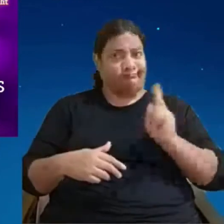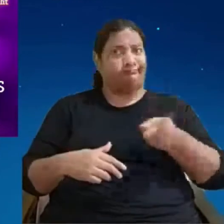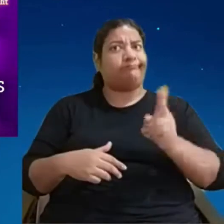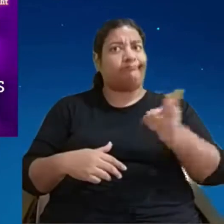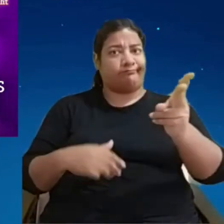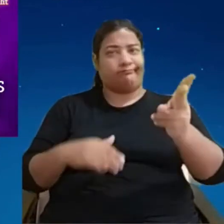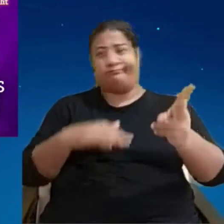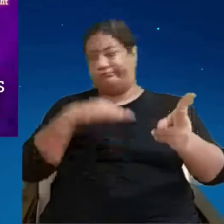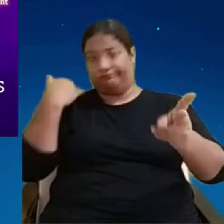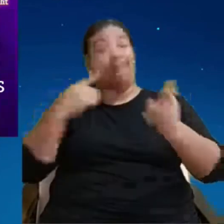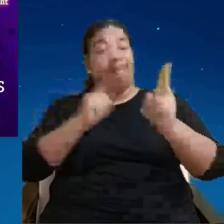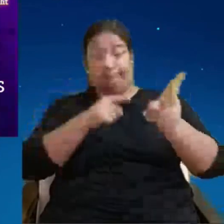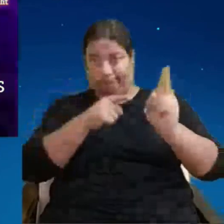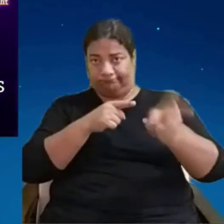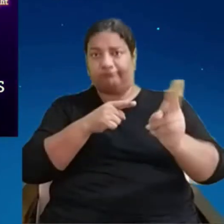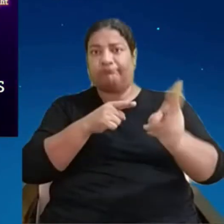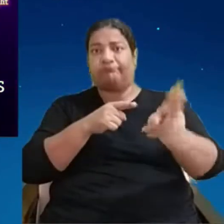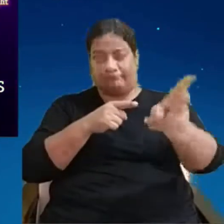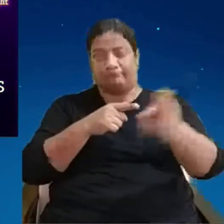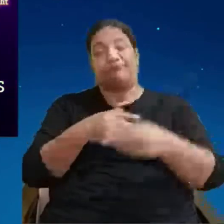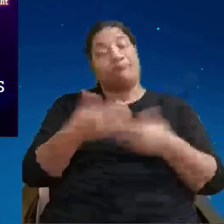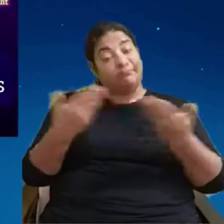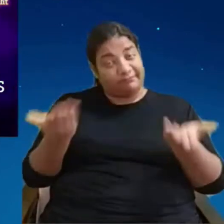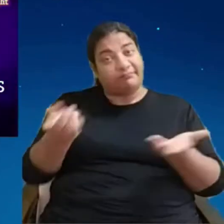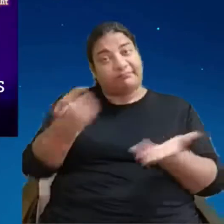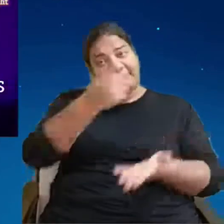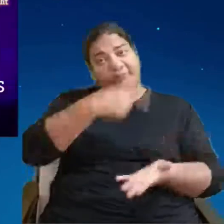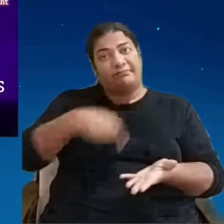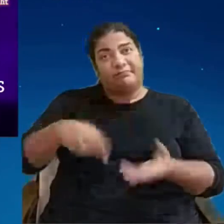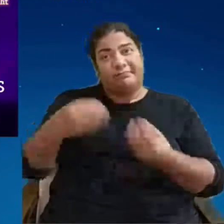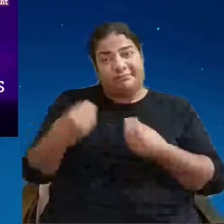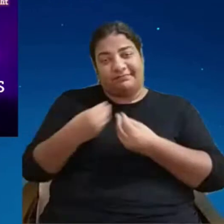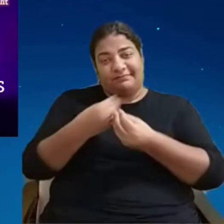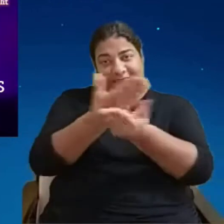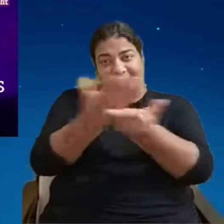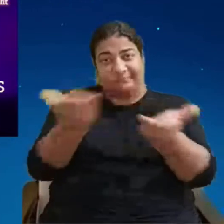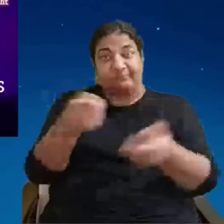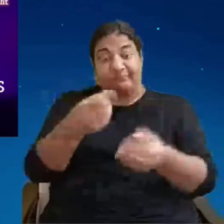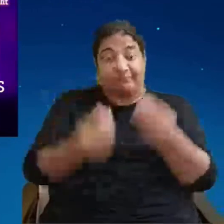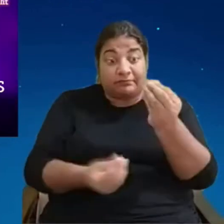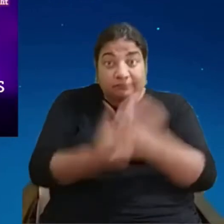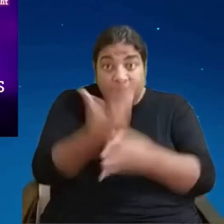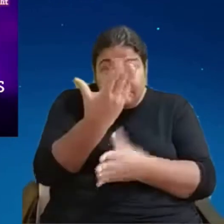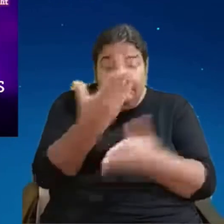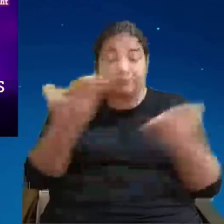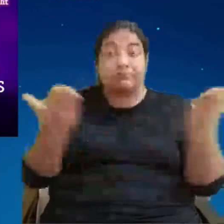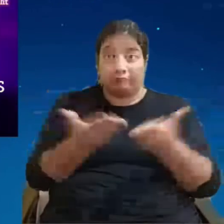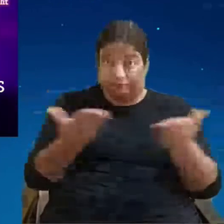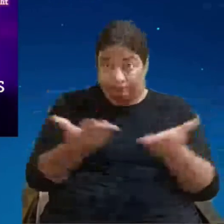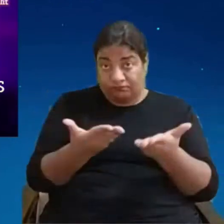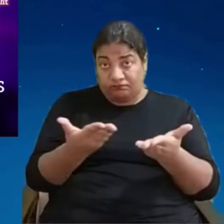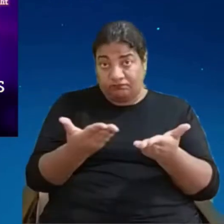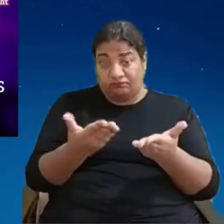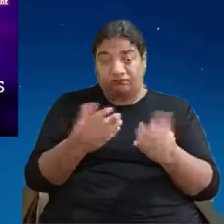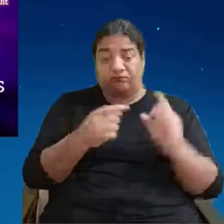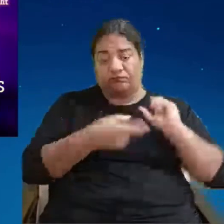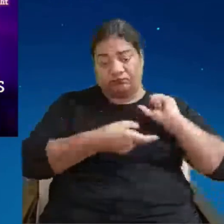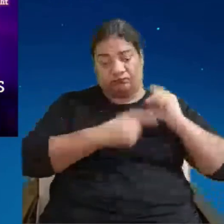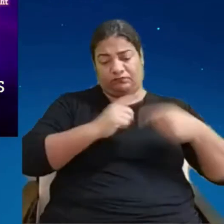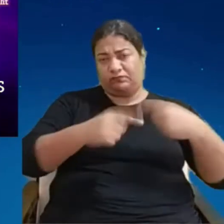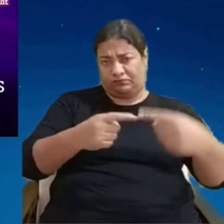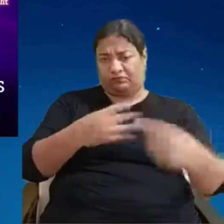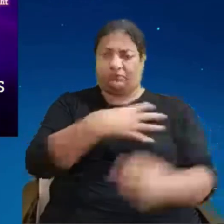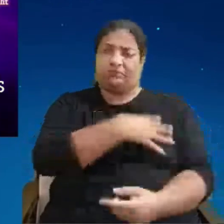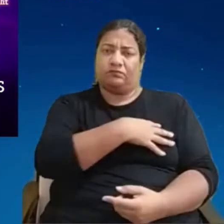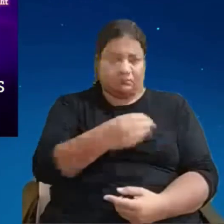é mensagem que a gente deixa no que vocês estão criando no que a pode criar para a nossa geração para os nossos filhos seja na cidade